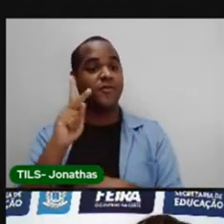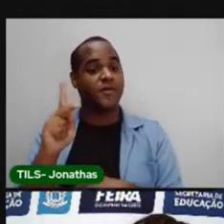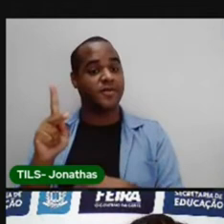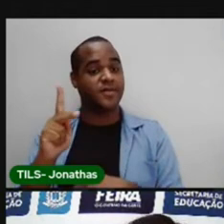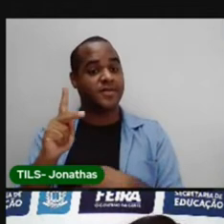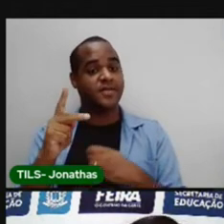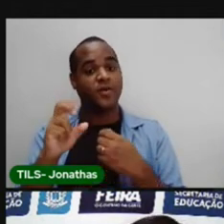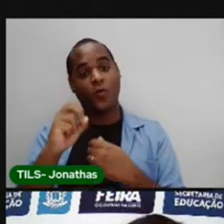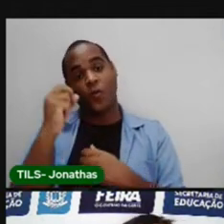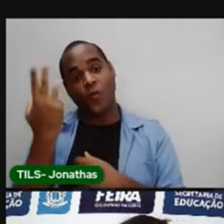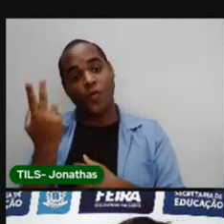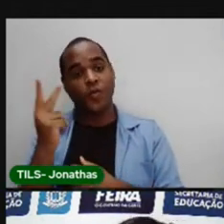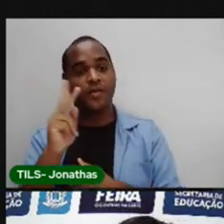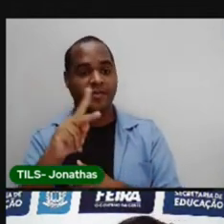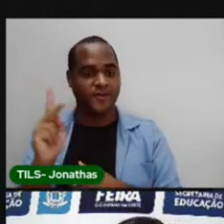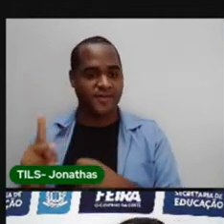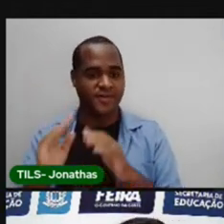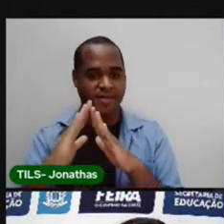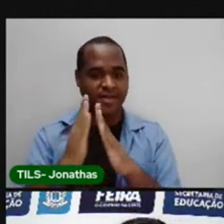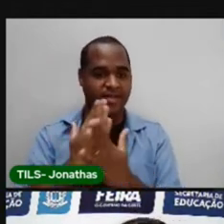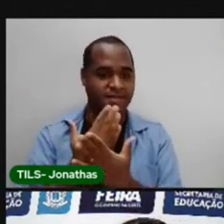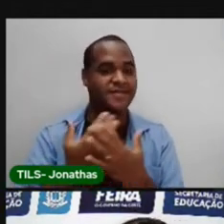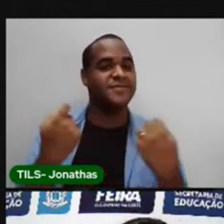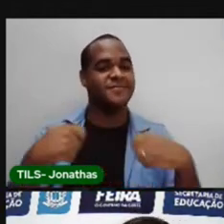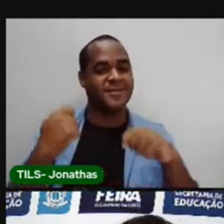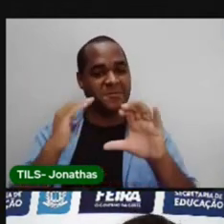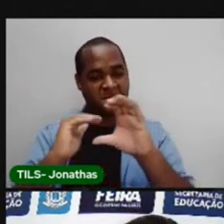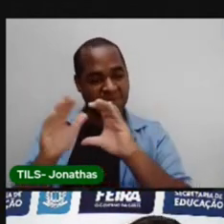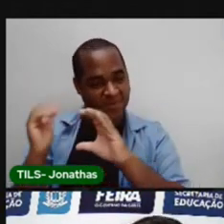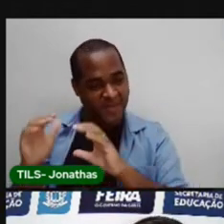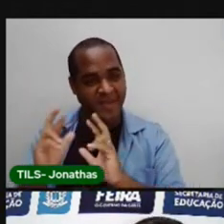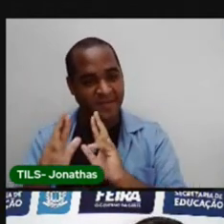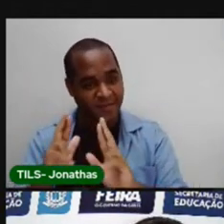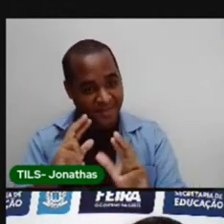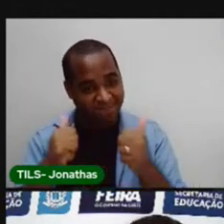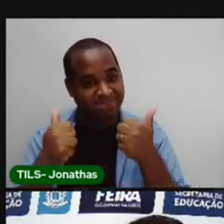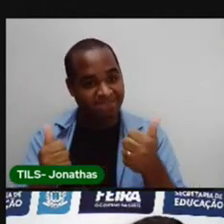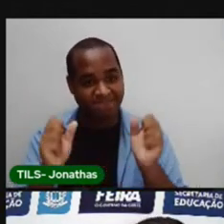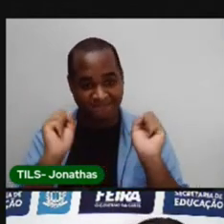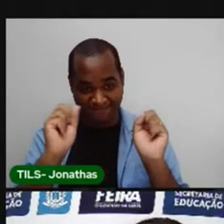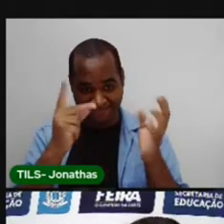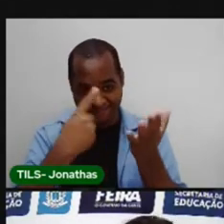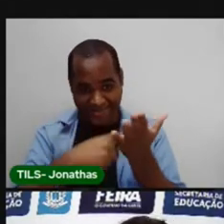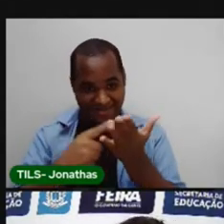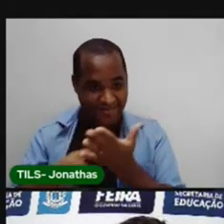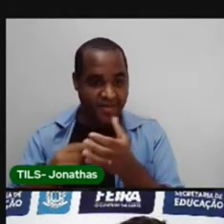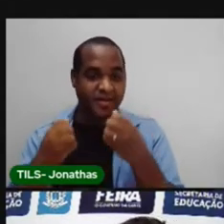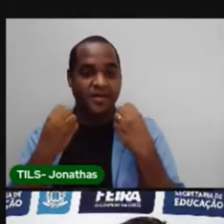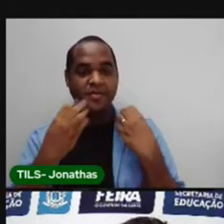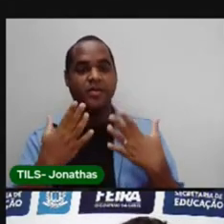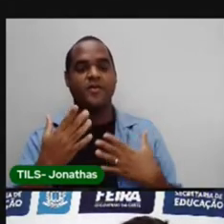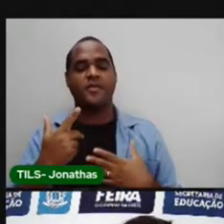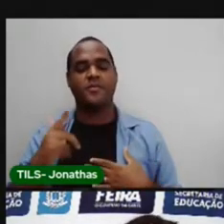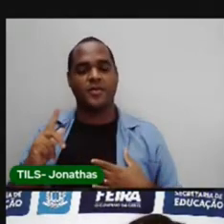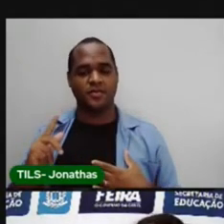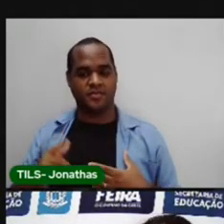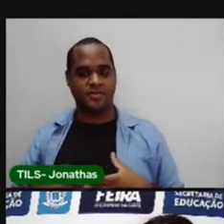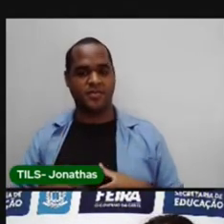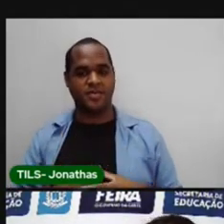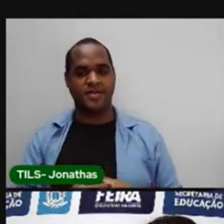professora ou professora da sua escola te enviar. Combinado? Muito bem. Vamos continuar.